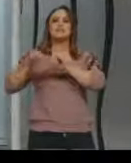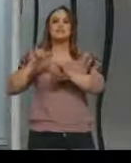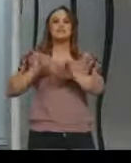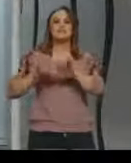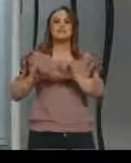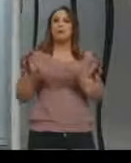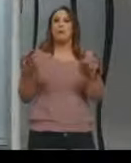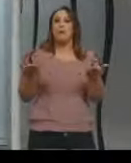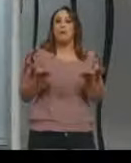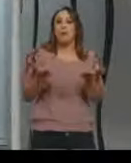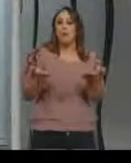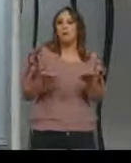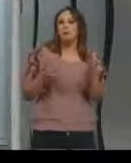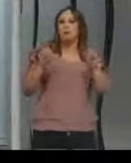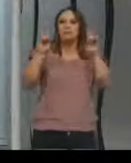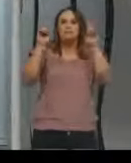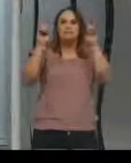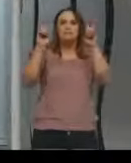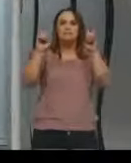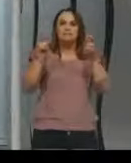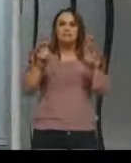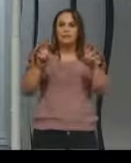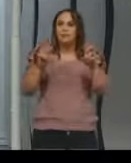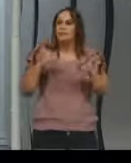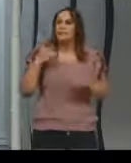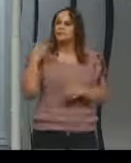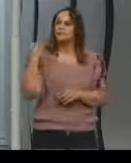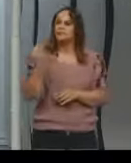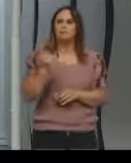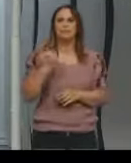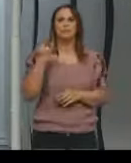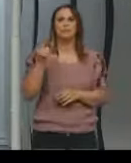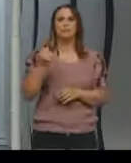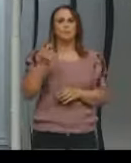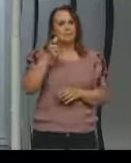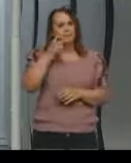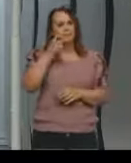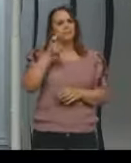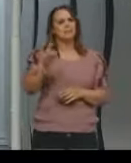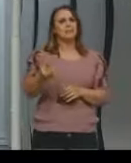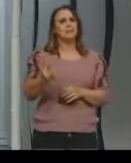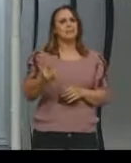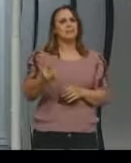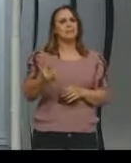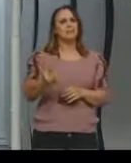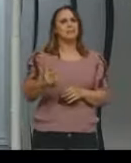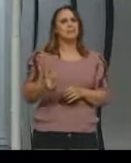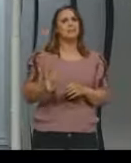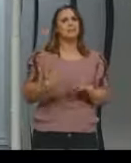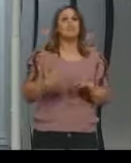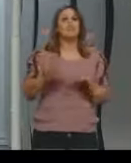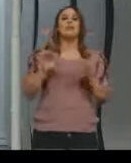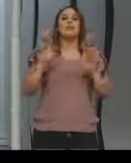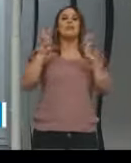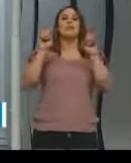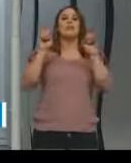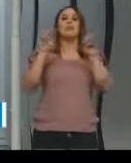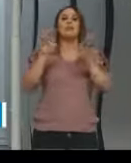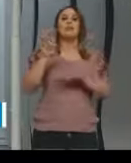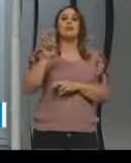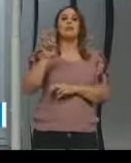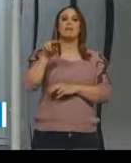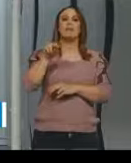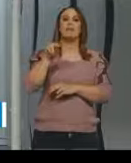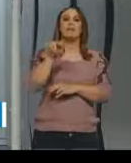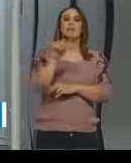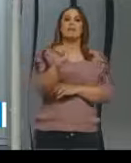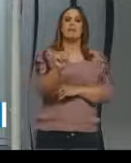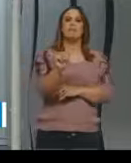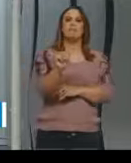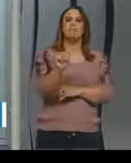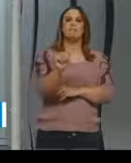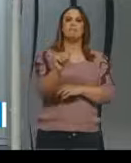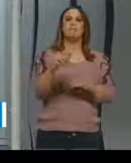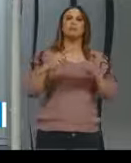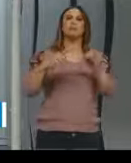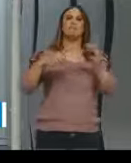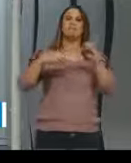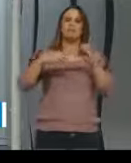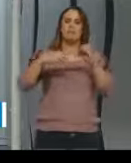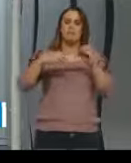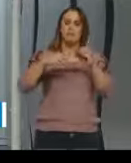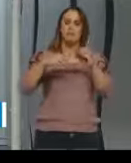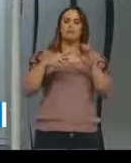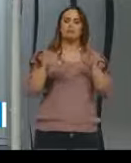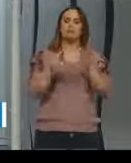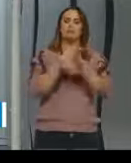que é bastante importante e muito interessante, que é sobre o DNA, que é a molécula da vida. Os